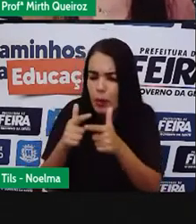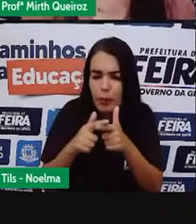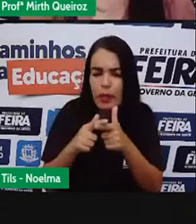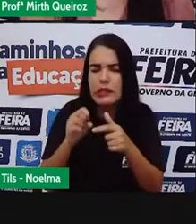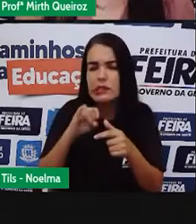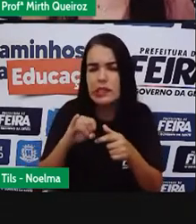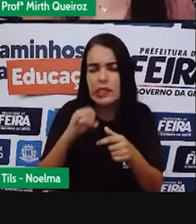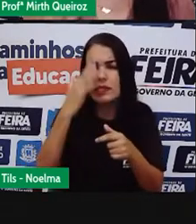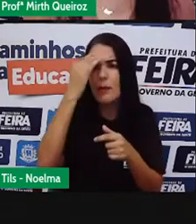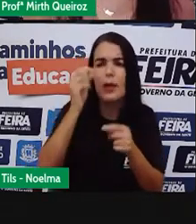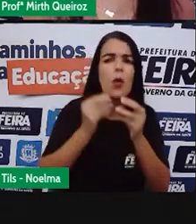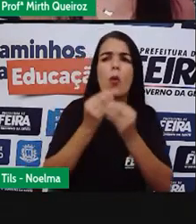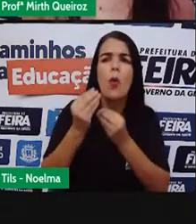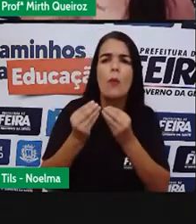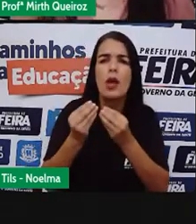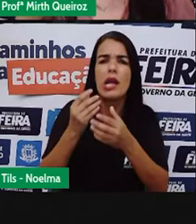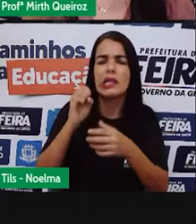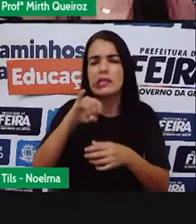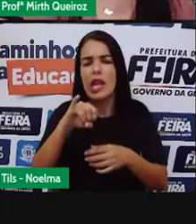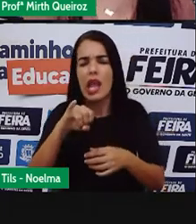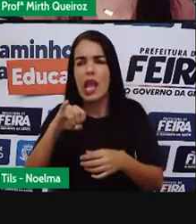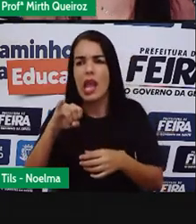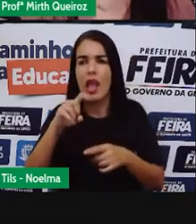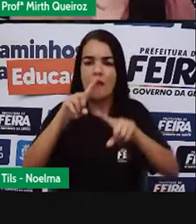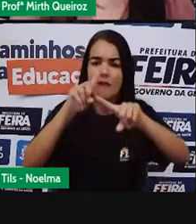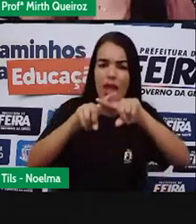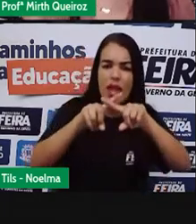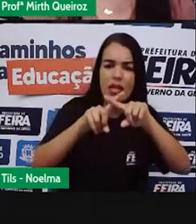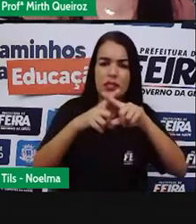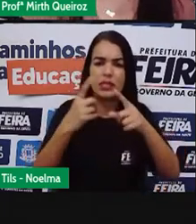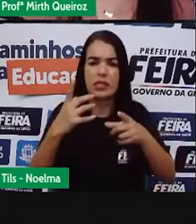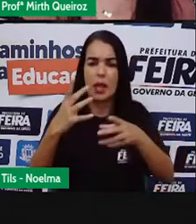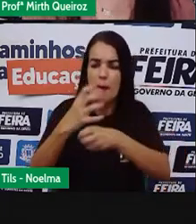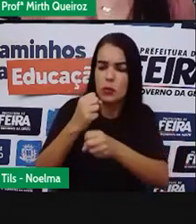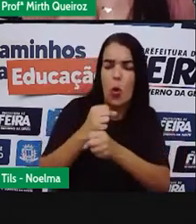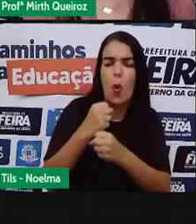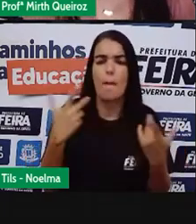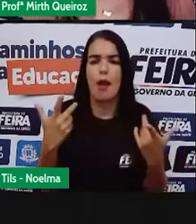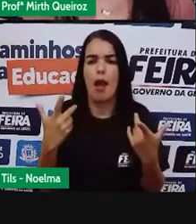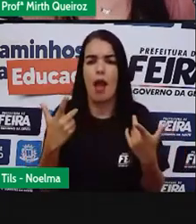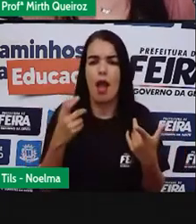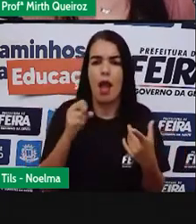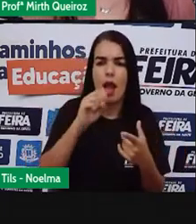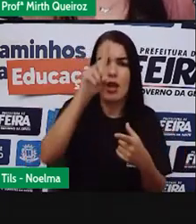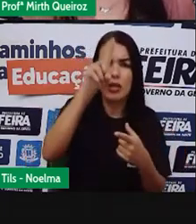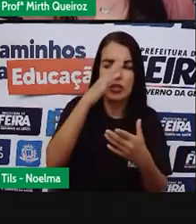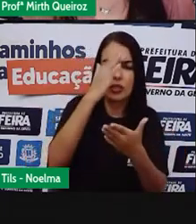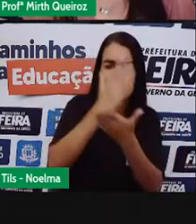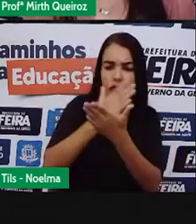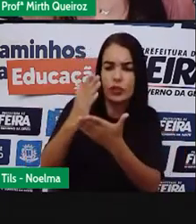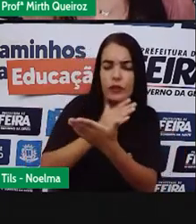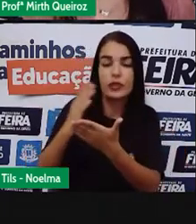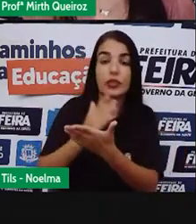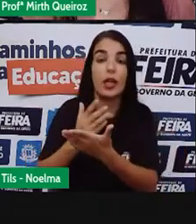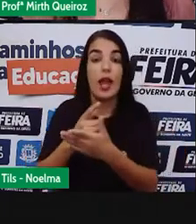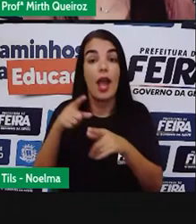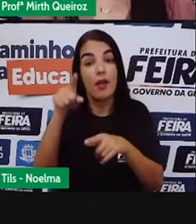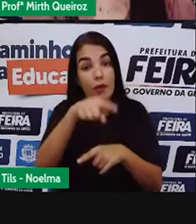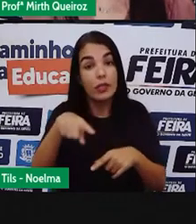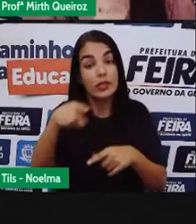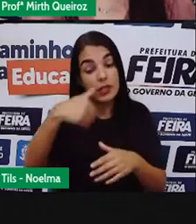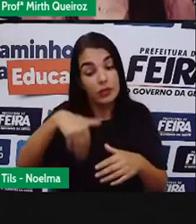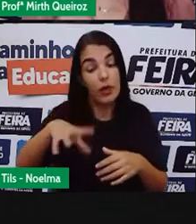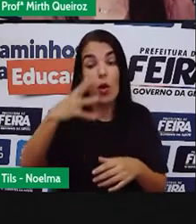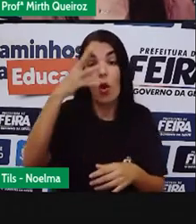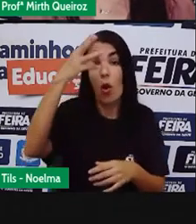de uma multiplicação, uma divisão, uma subtração, de uma adição. Vocês vão conseguir compreender melhor